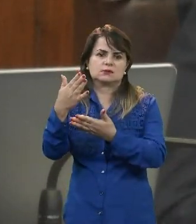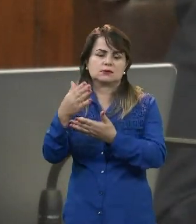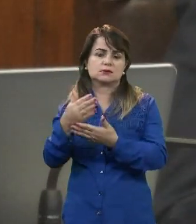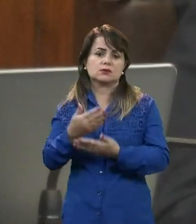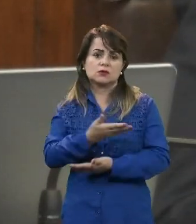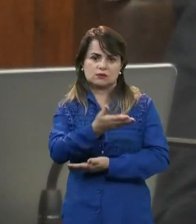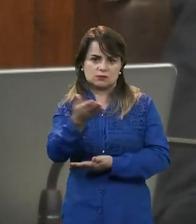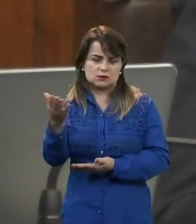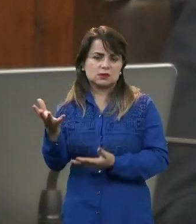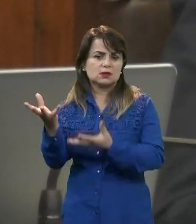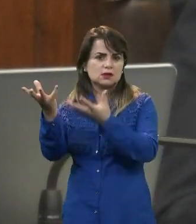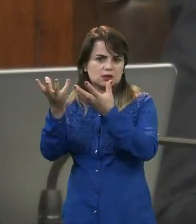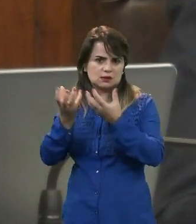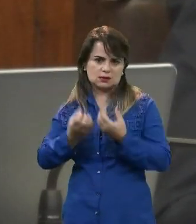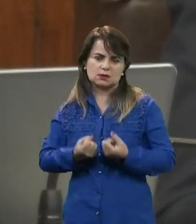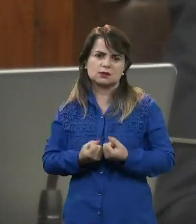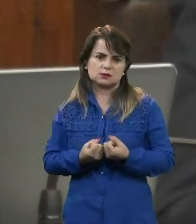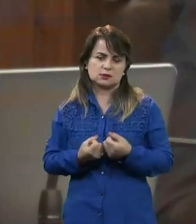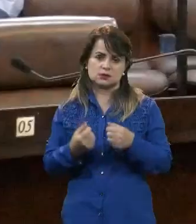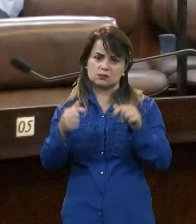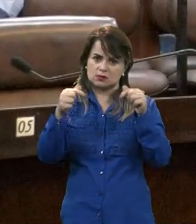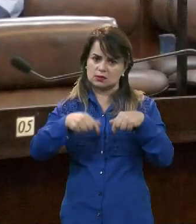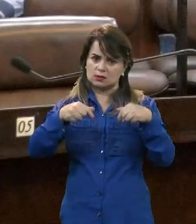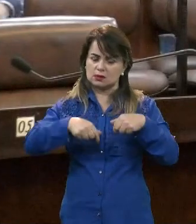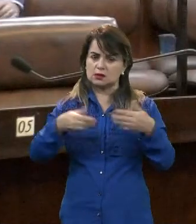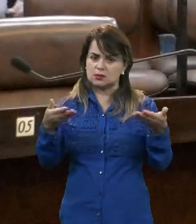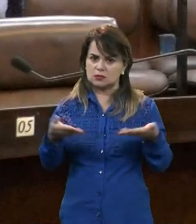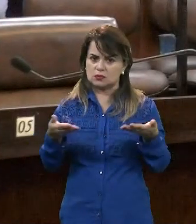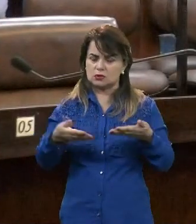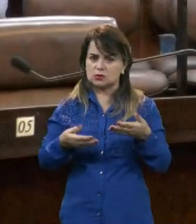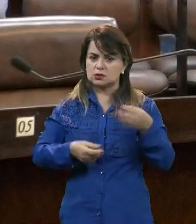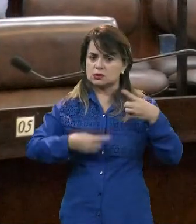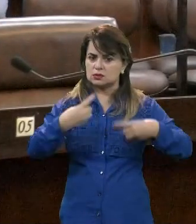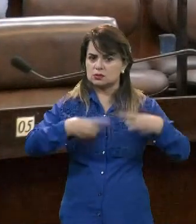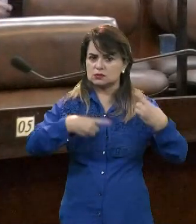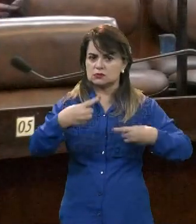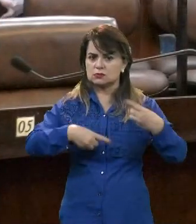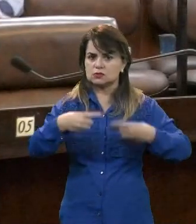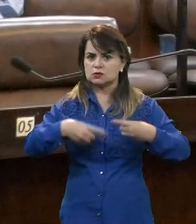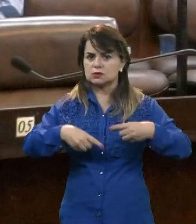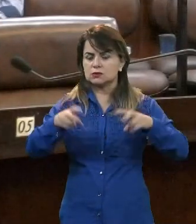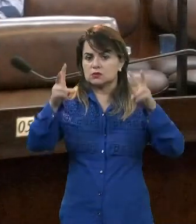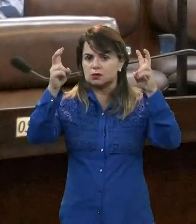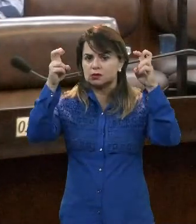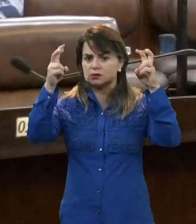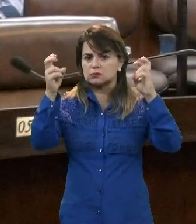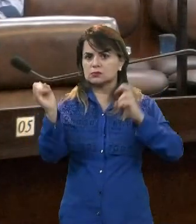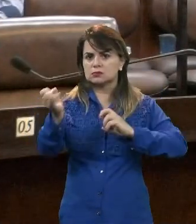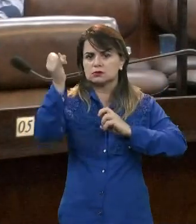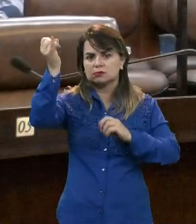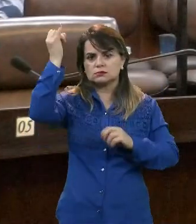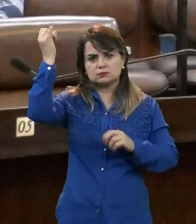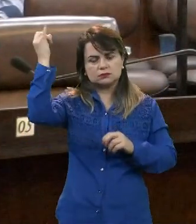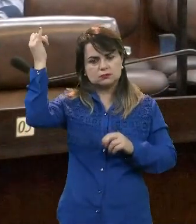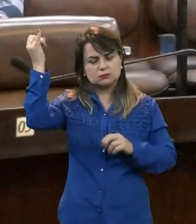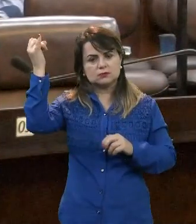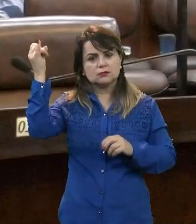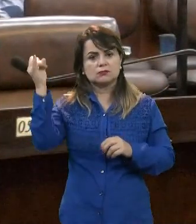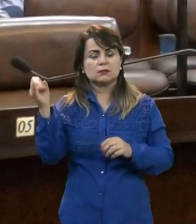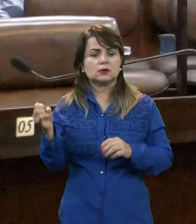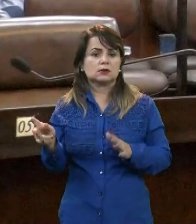esse nosso convite de estarem aqui nessa manhã discutindo para nós um tema muito importante, que é